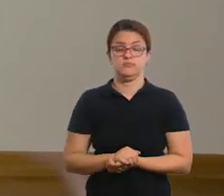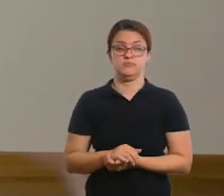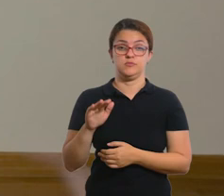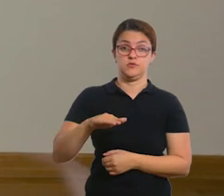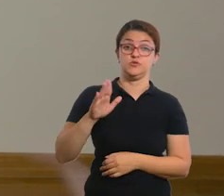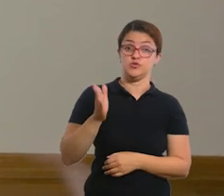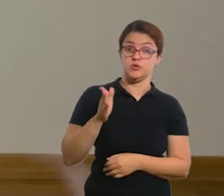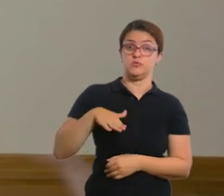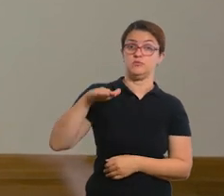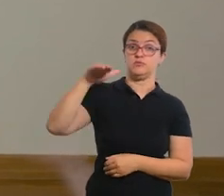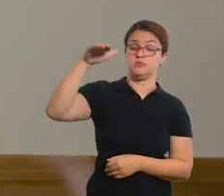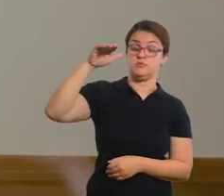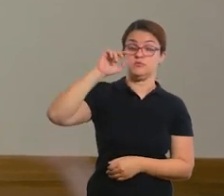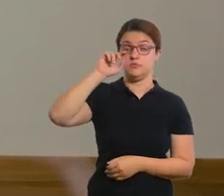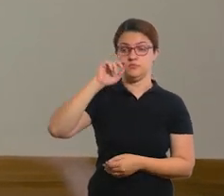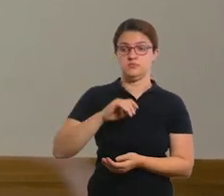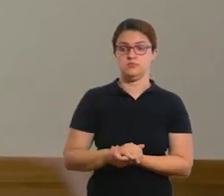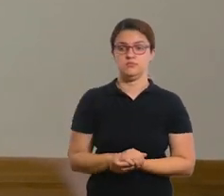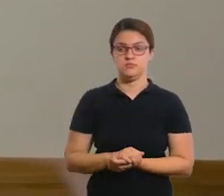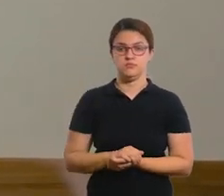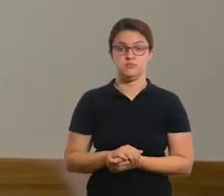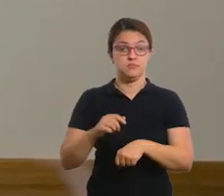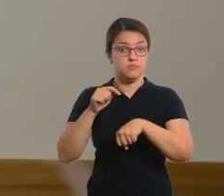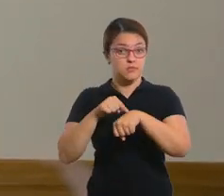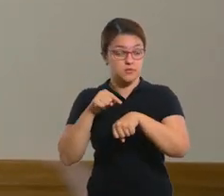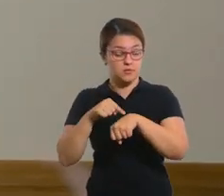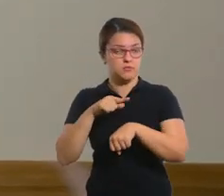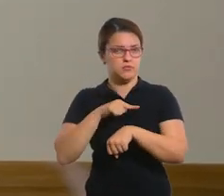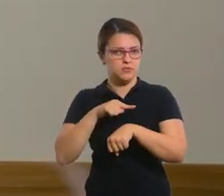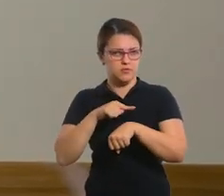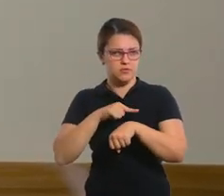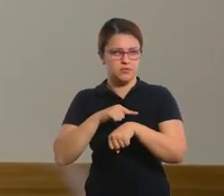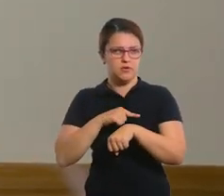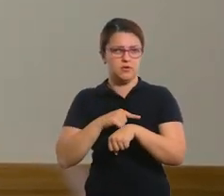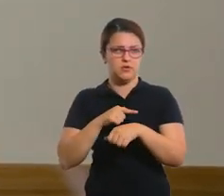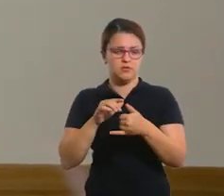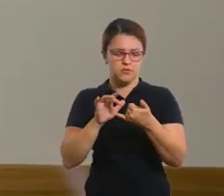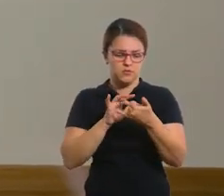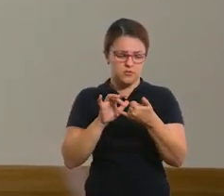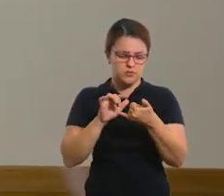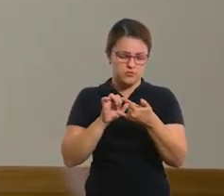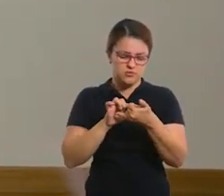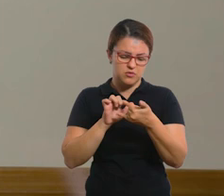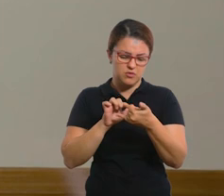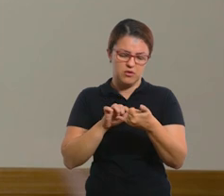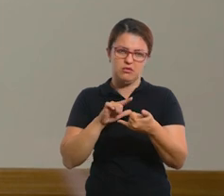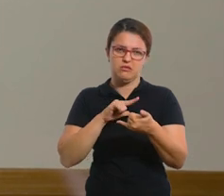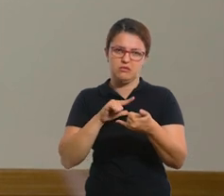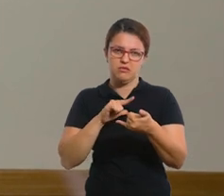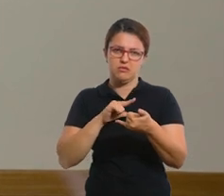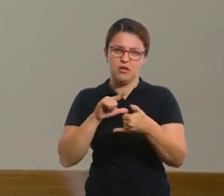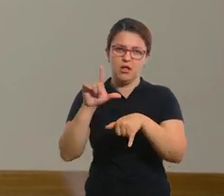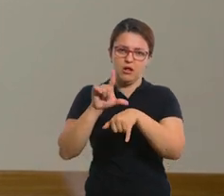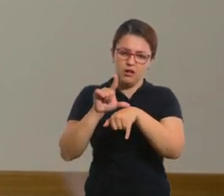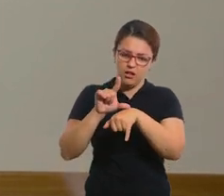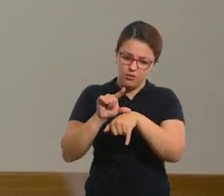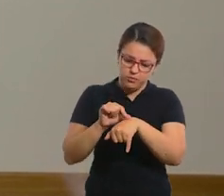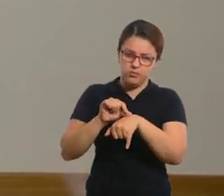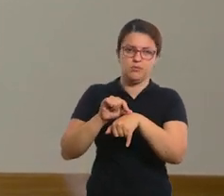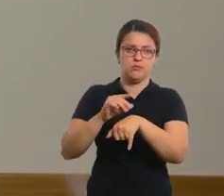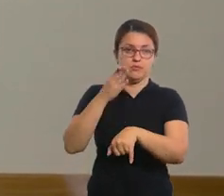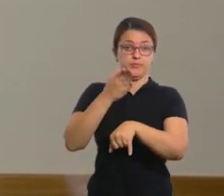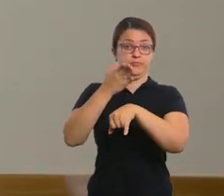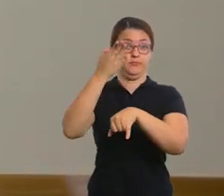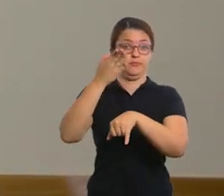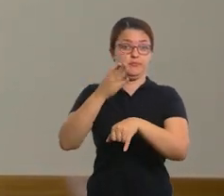para vocês, esse é um pouquinho para os maiores, tá? Solte o tempo, né? Se você tiver cronômetro no celular ou, de repente, um relógio, dê um tempo